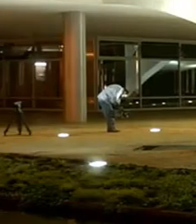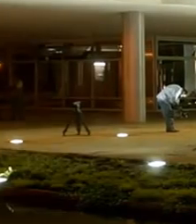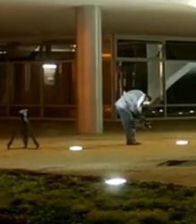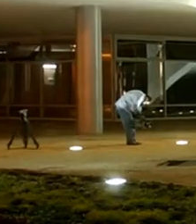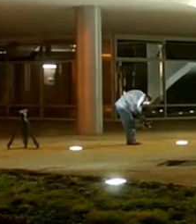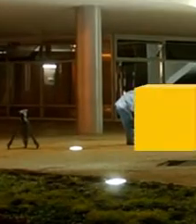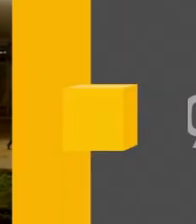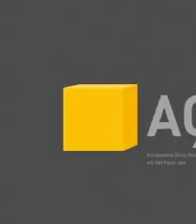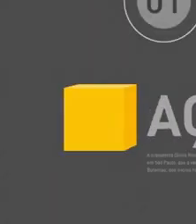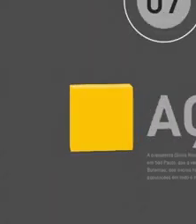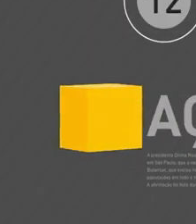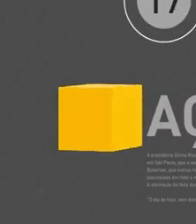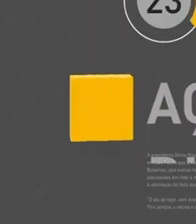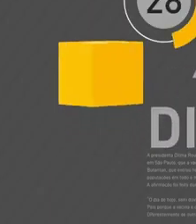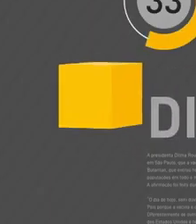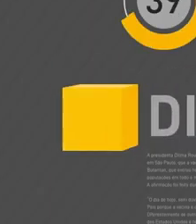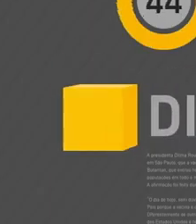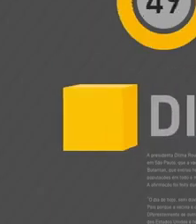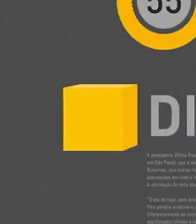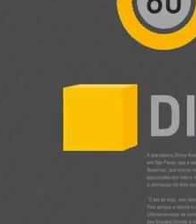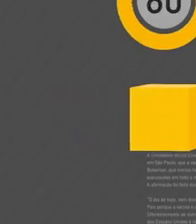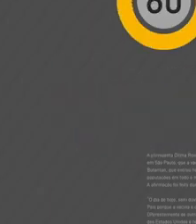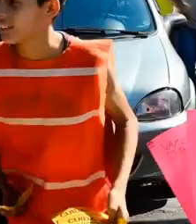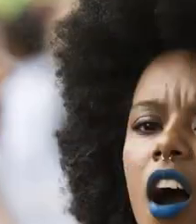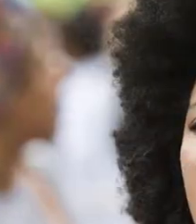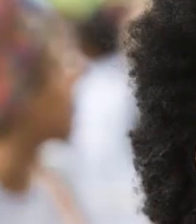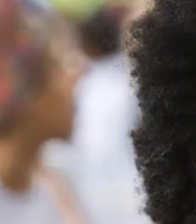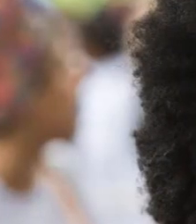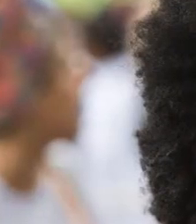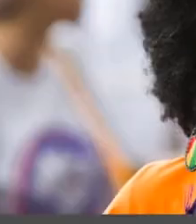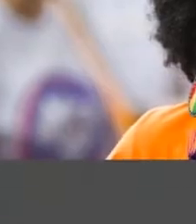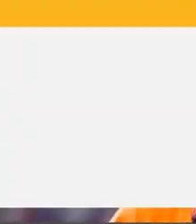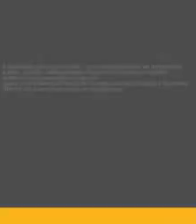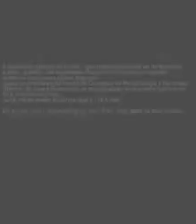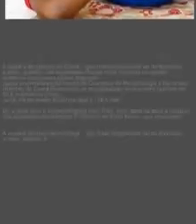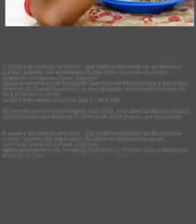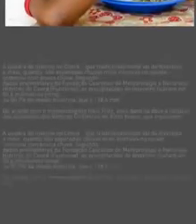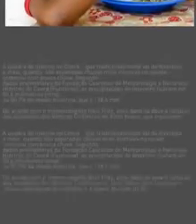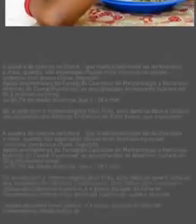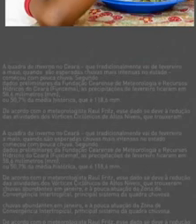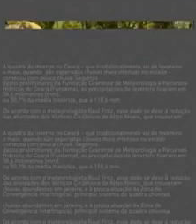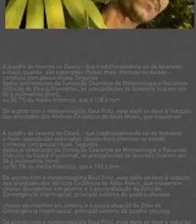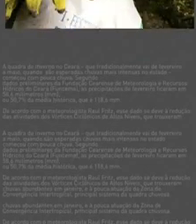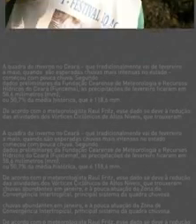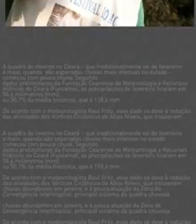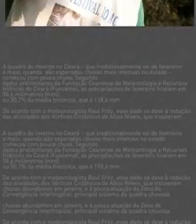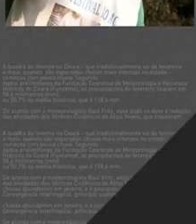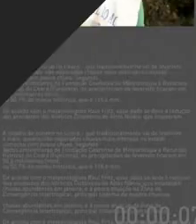Transcrição e Legendas por